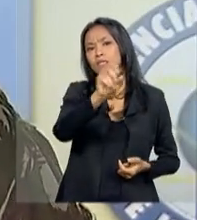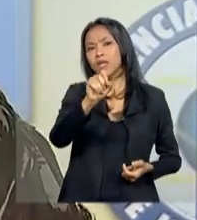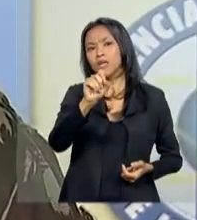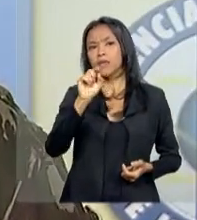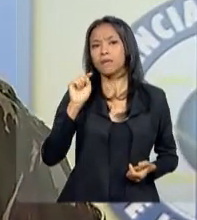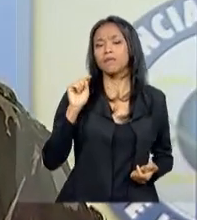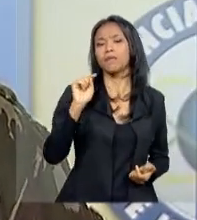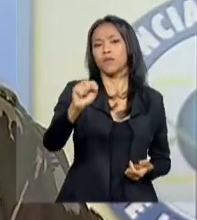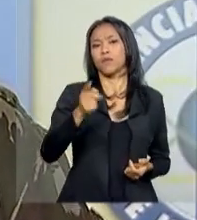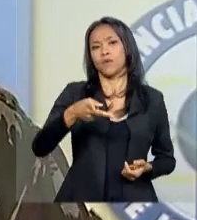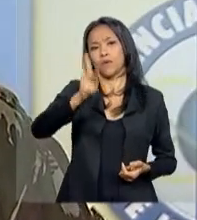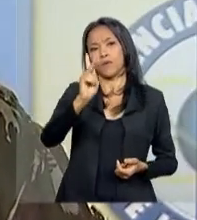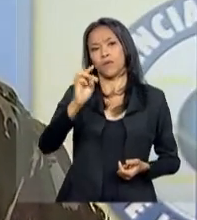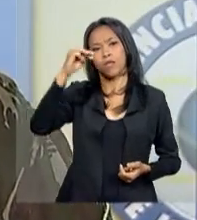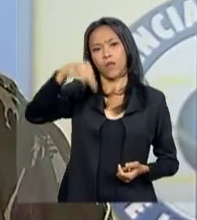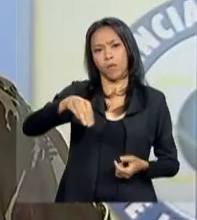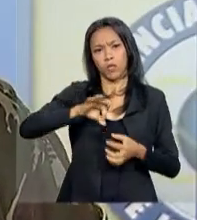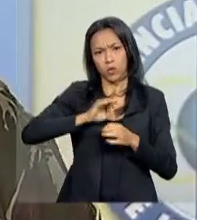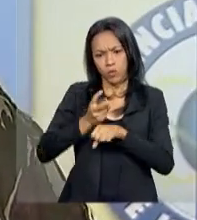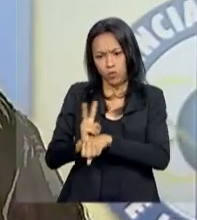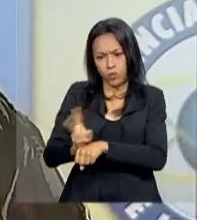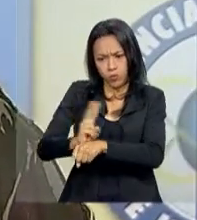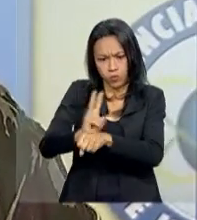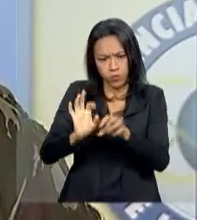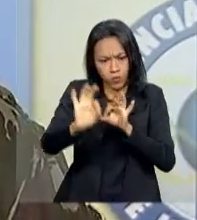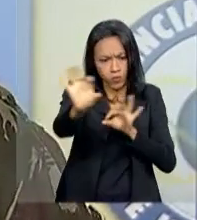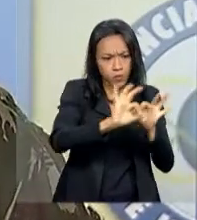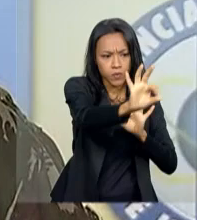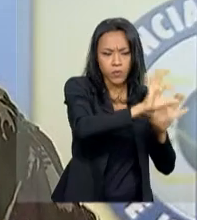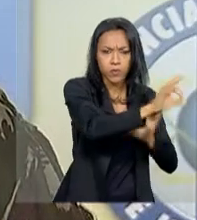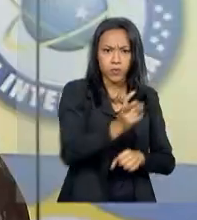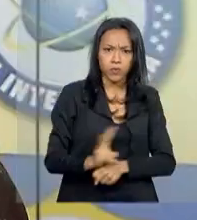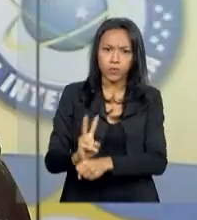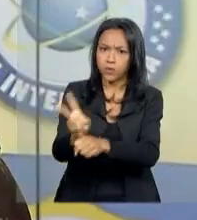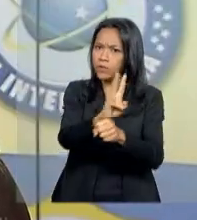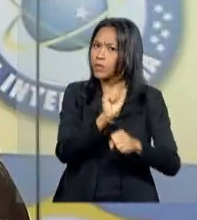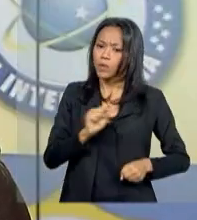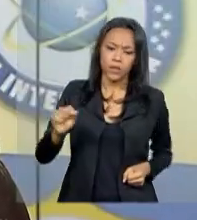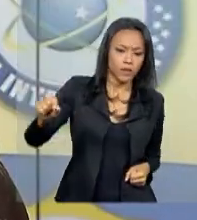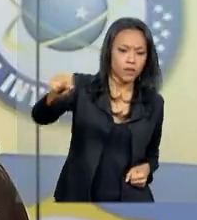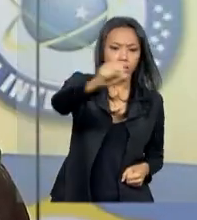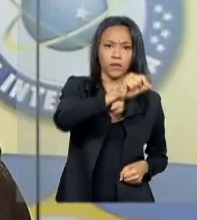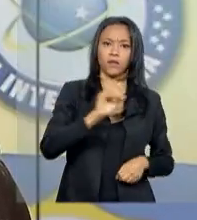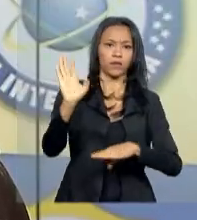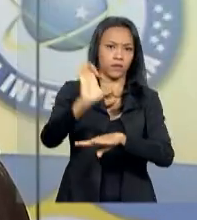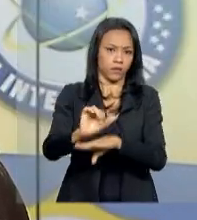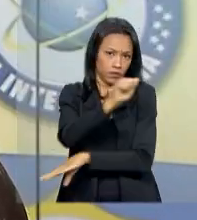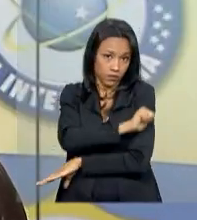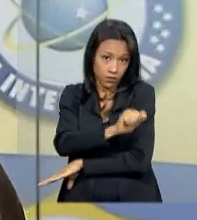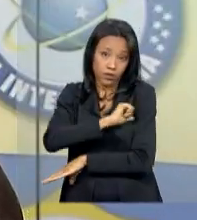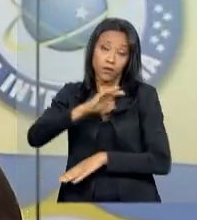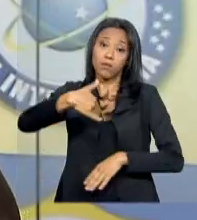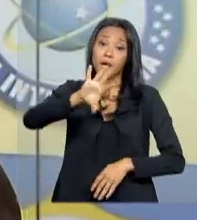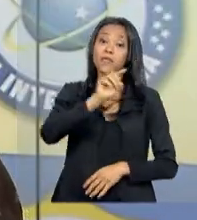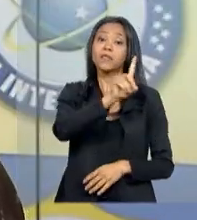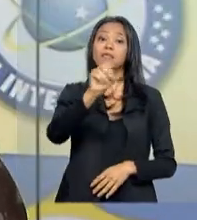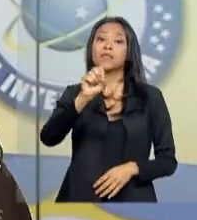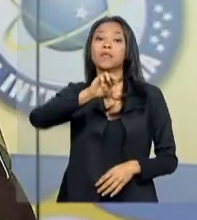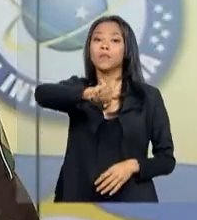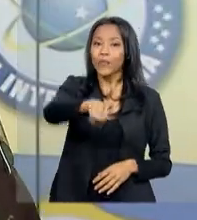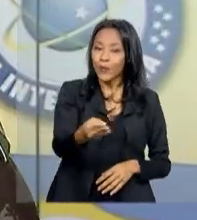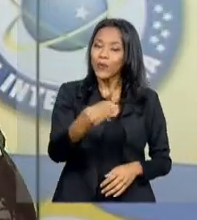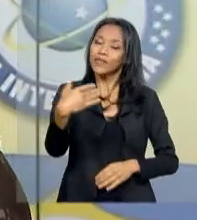quilômetros patrulhados, que nós estamos rodando todo o Rio de Janeiro. Mais de 6 milhões de habitantes beneficiados,